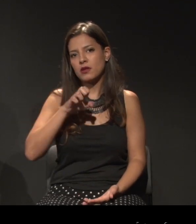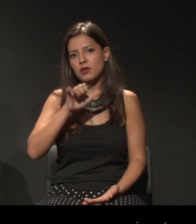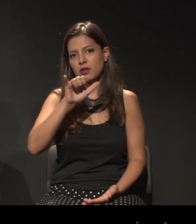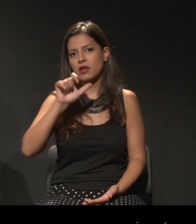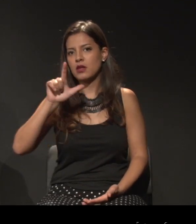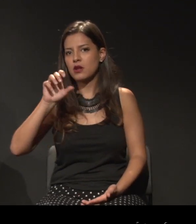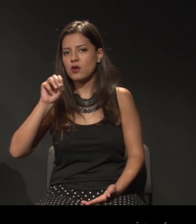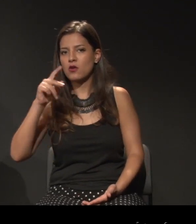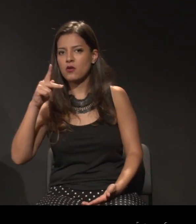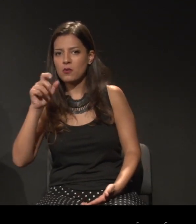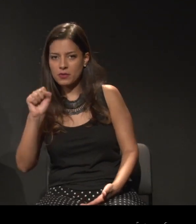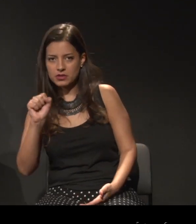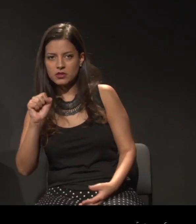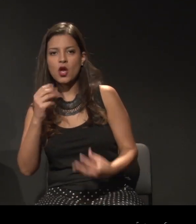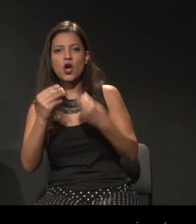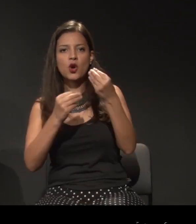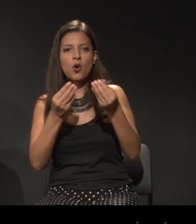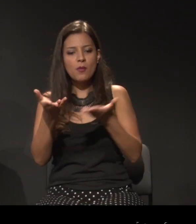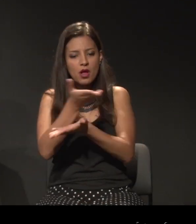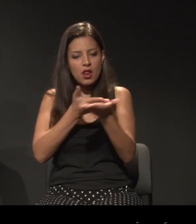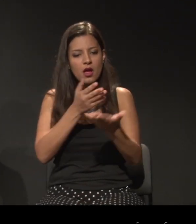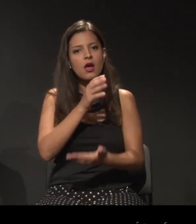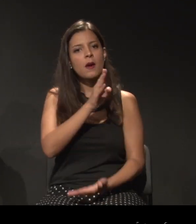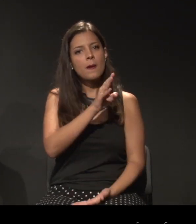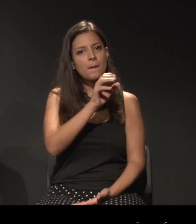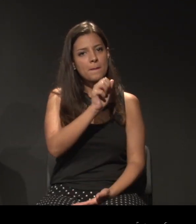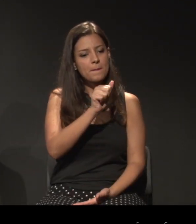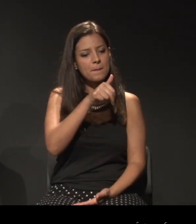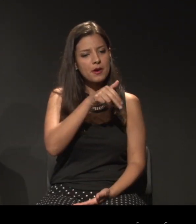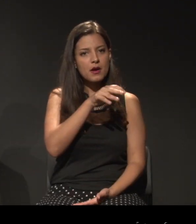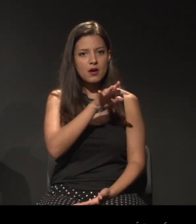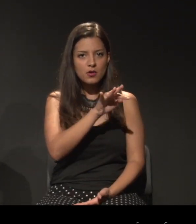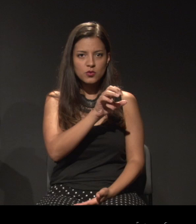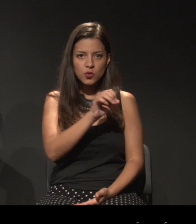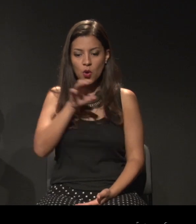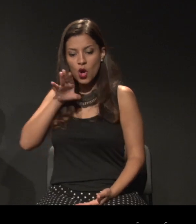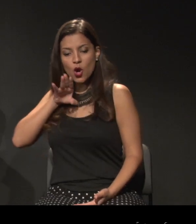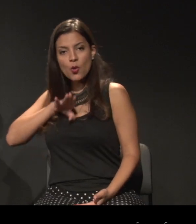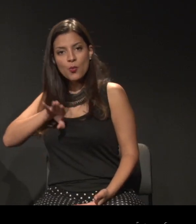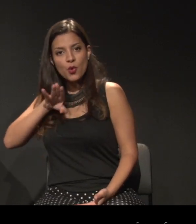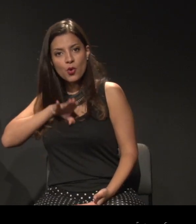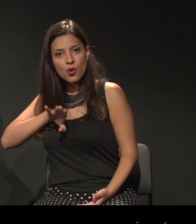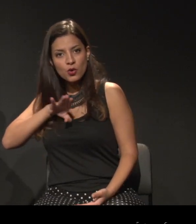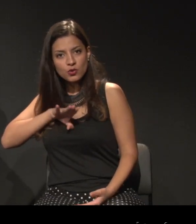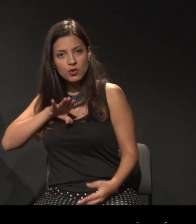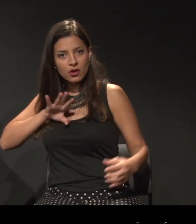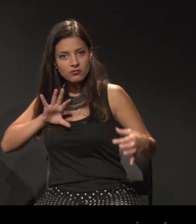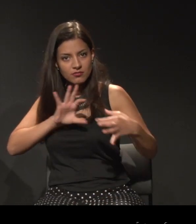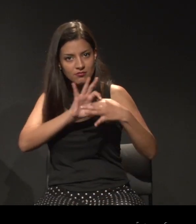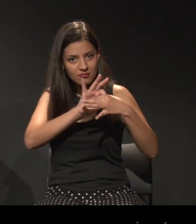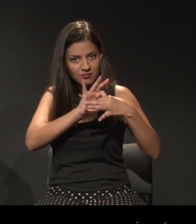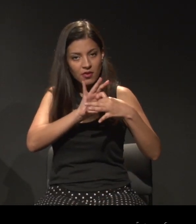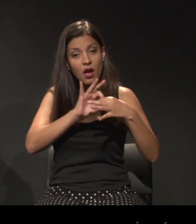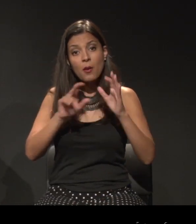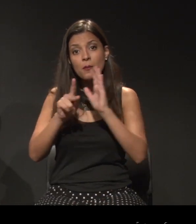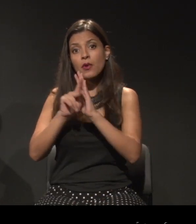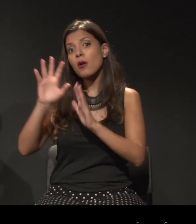Banto, sobre a relação desse português, dessa sonoridade desse português afro que nós temos.